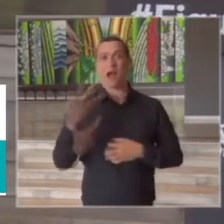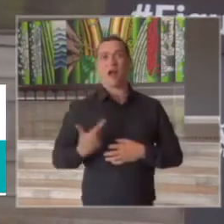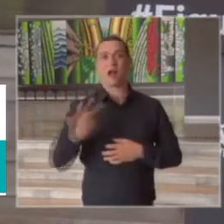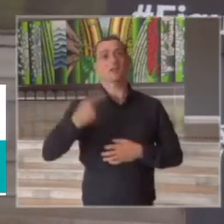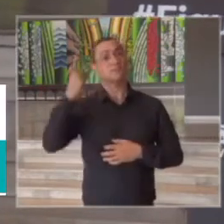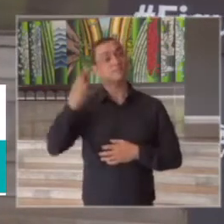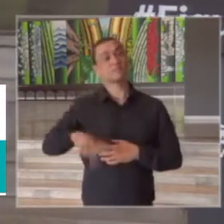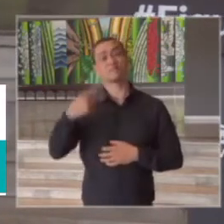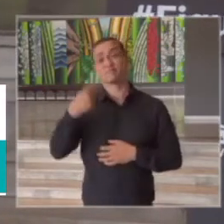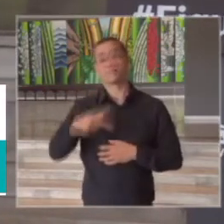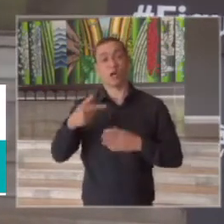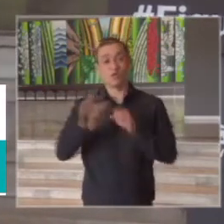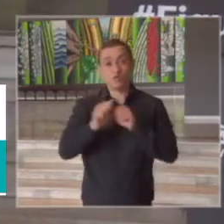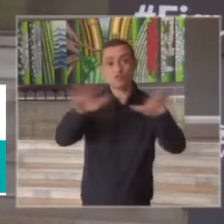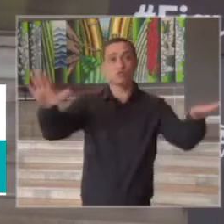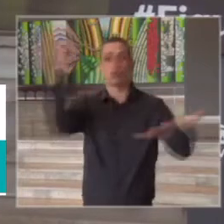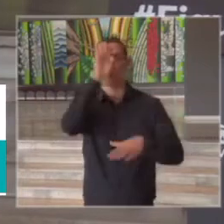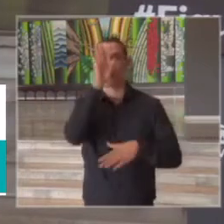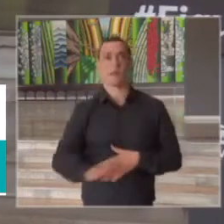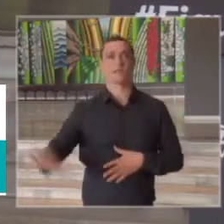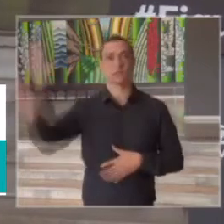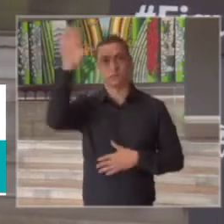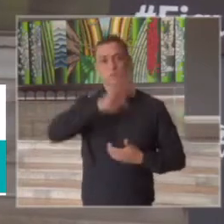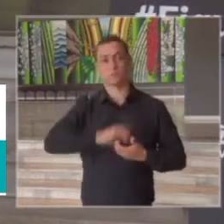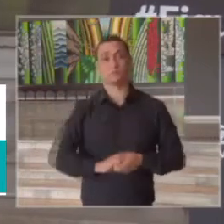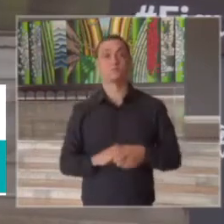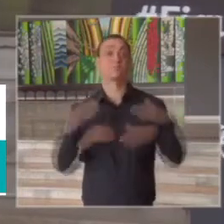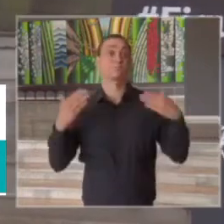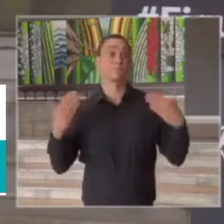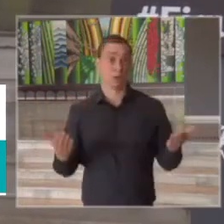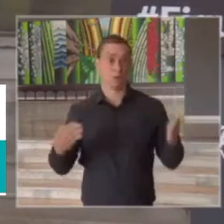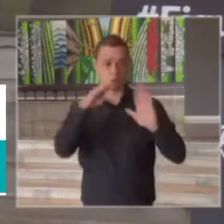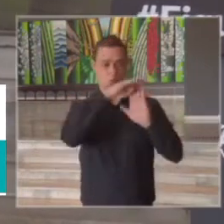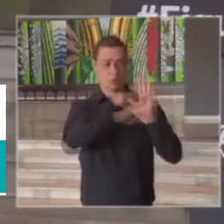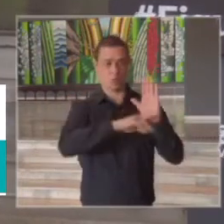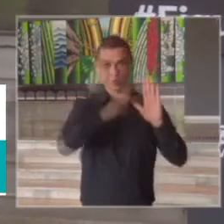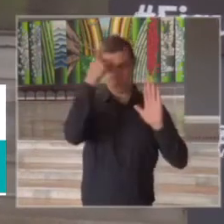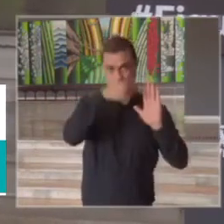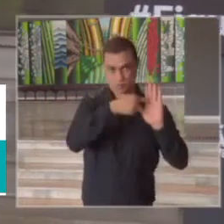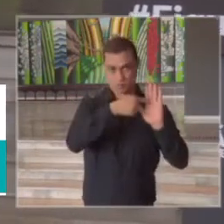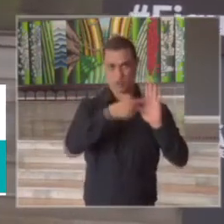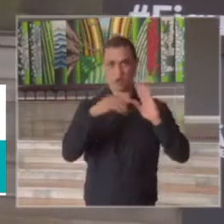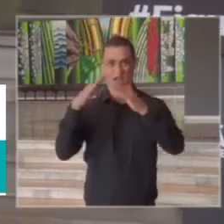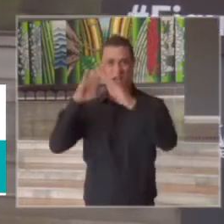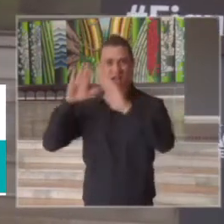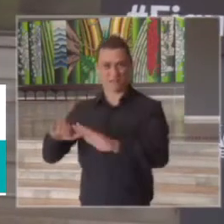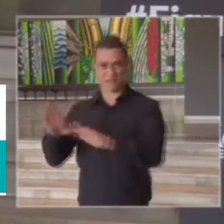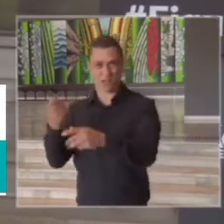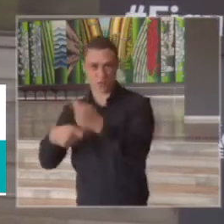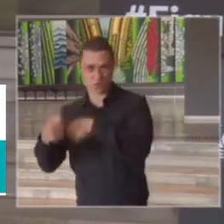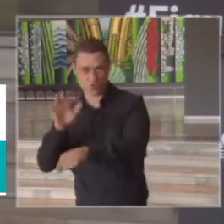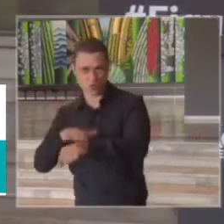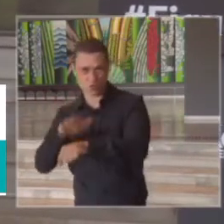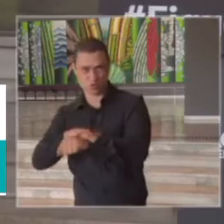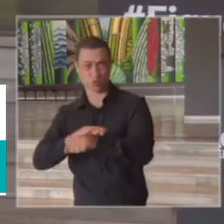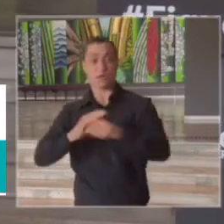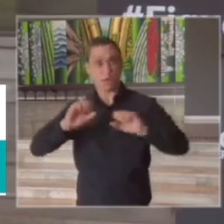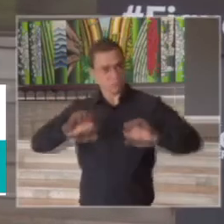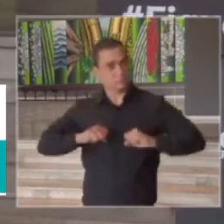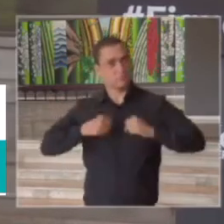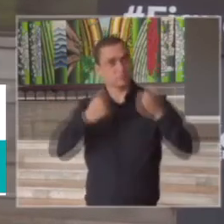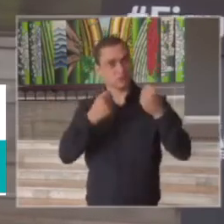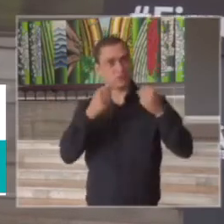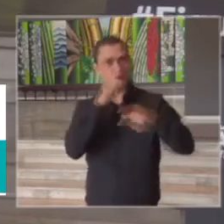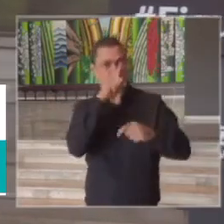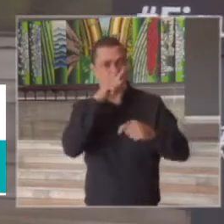Paulo contaminando a economia brasileira como um todo então o plano São Paulo a gestão da quarentena o sucesso no enfrentamento dessa